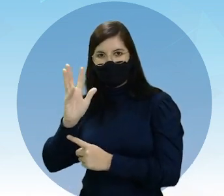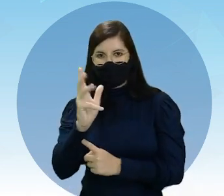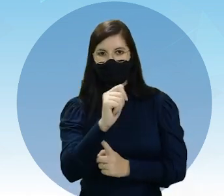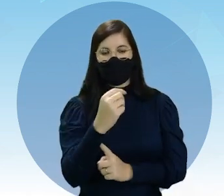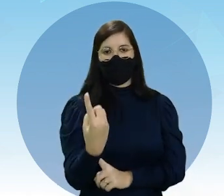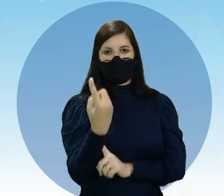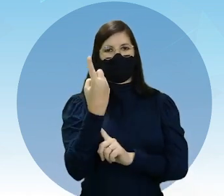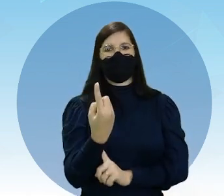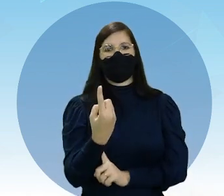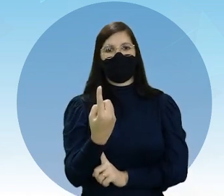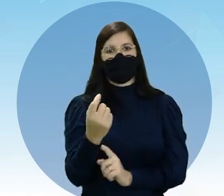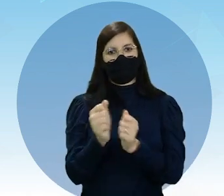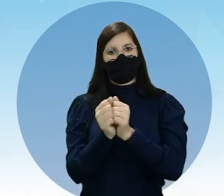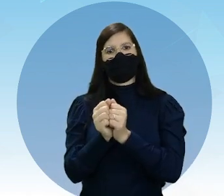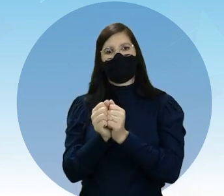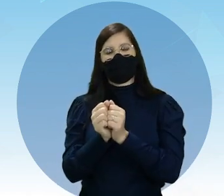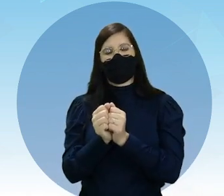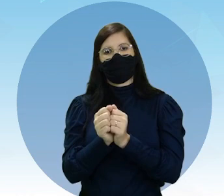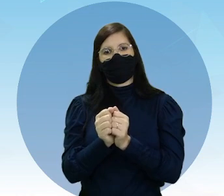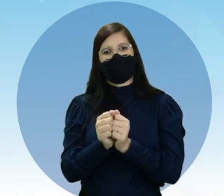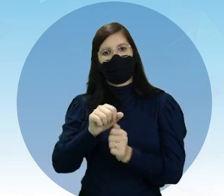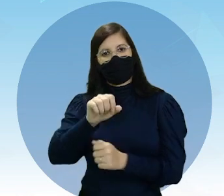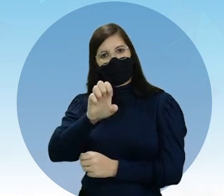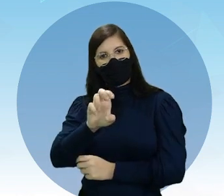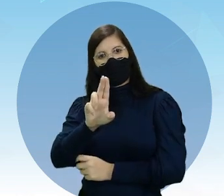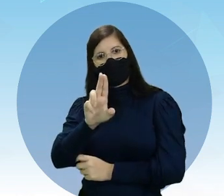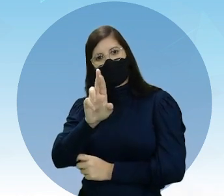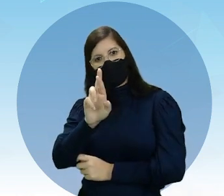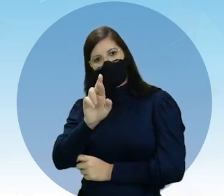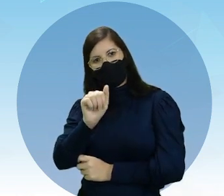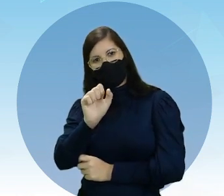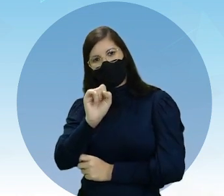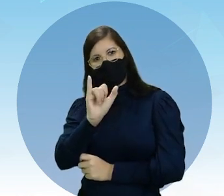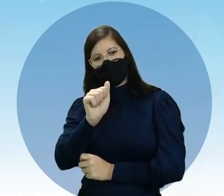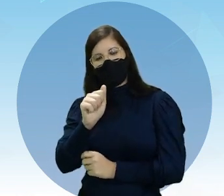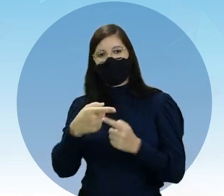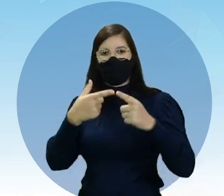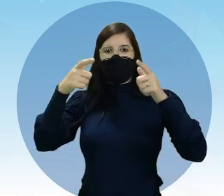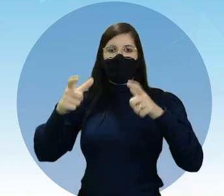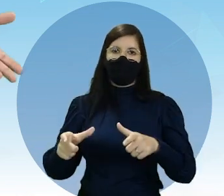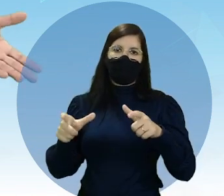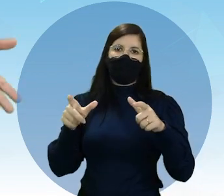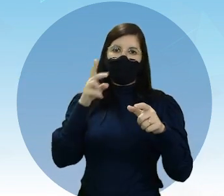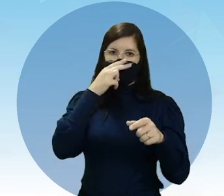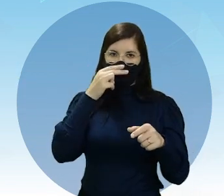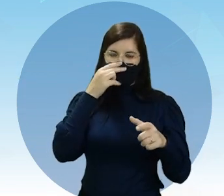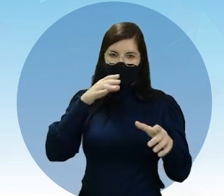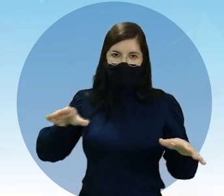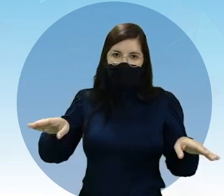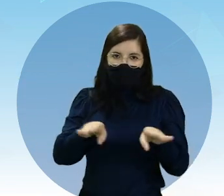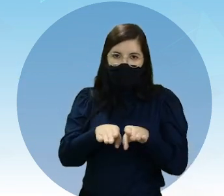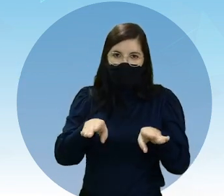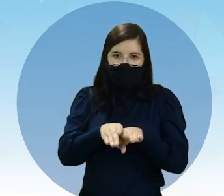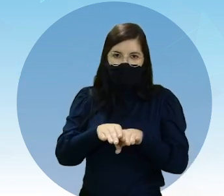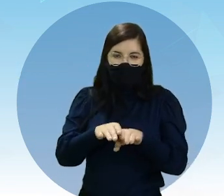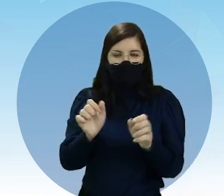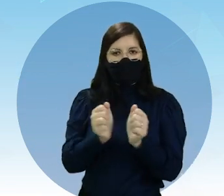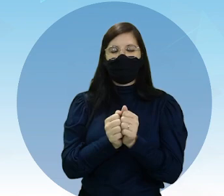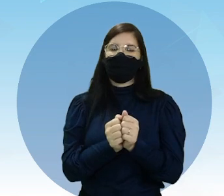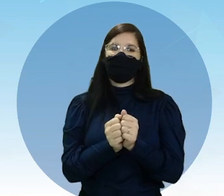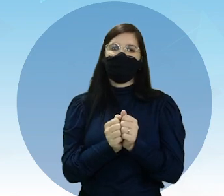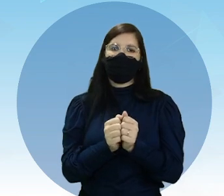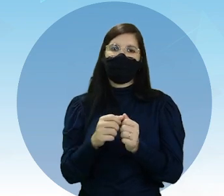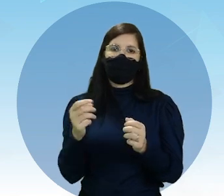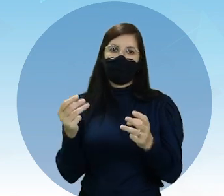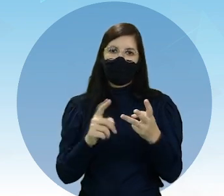único continente. A Eurásia, por se situarem em uma mesma placa tectônica, e a